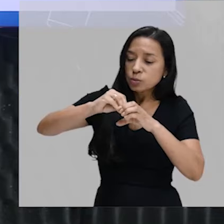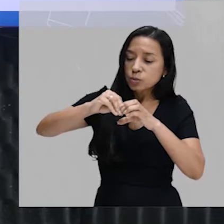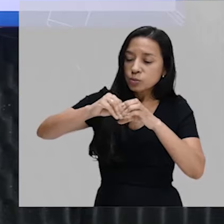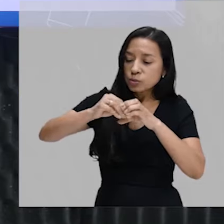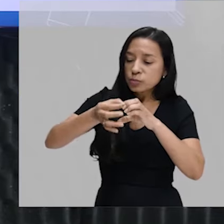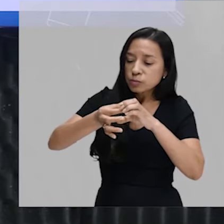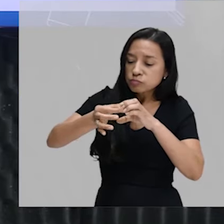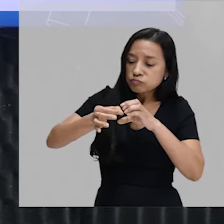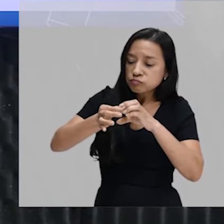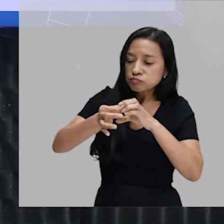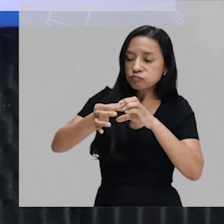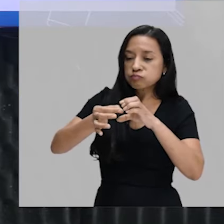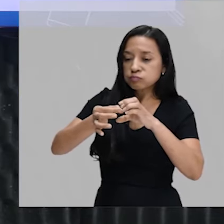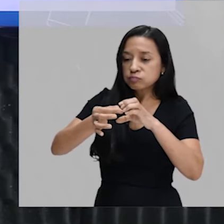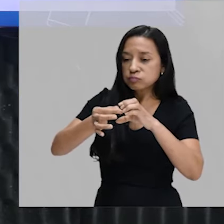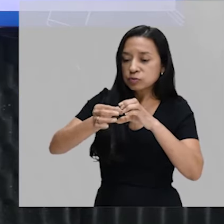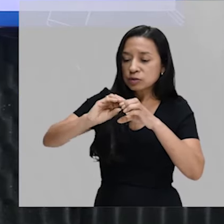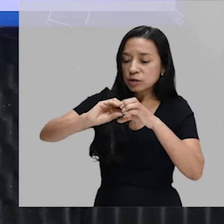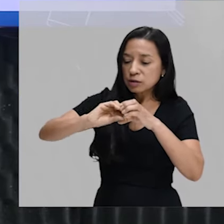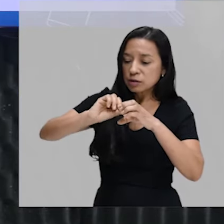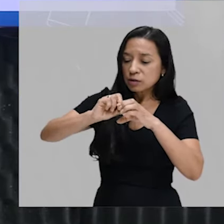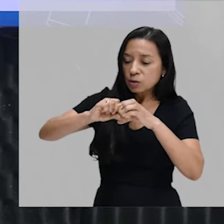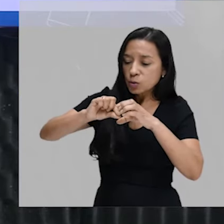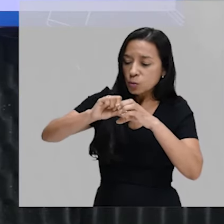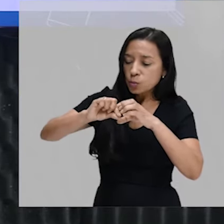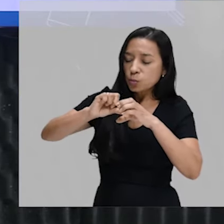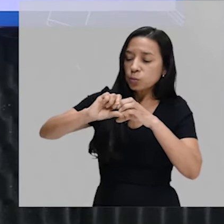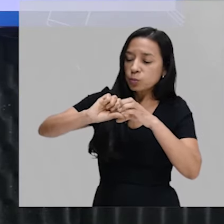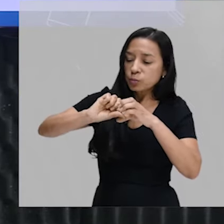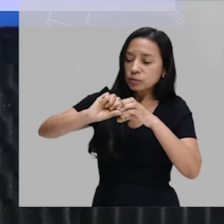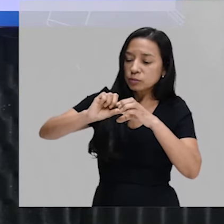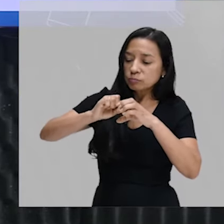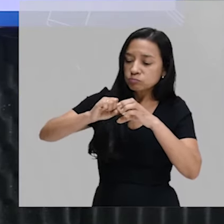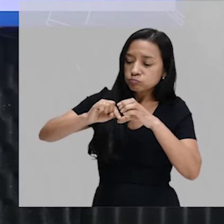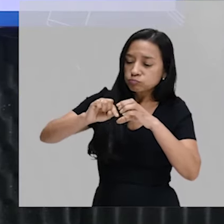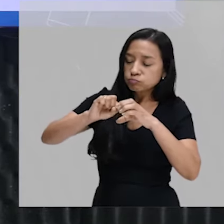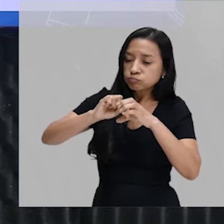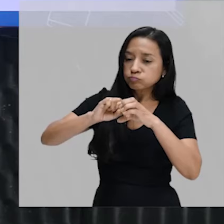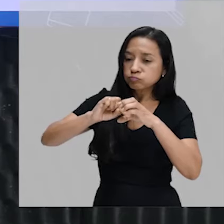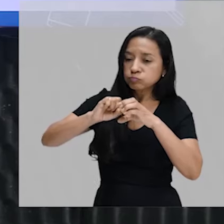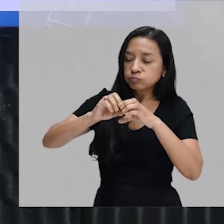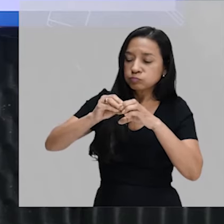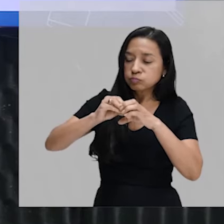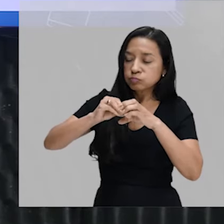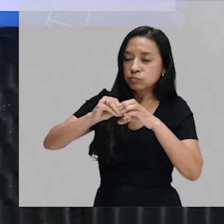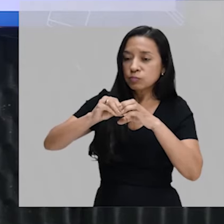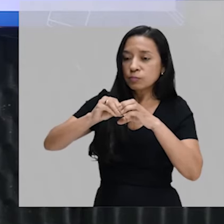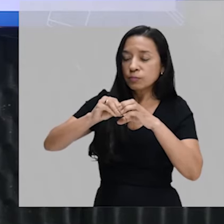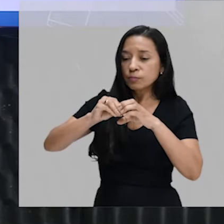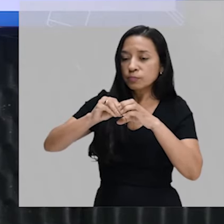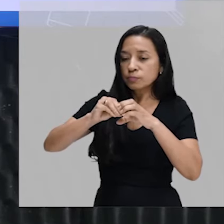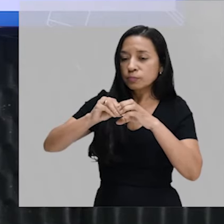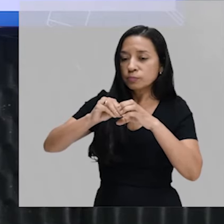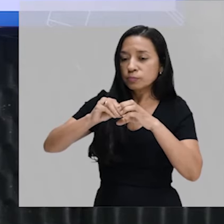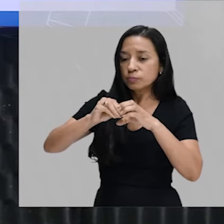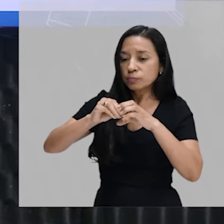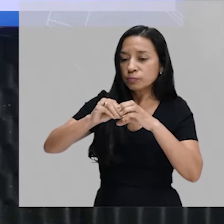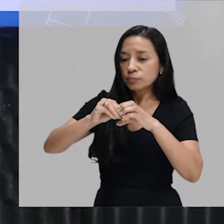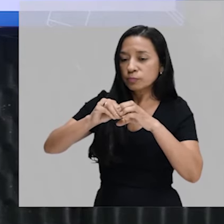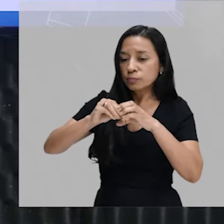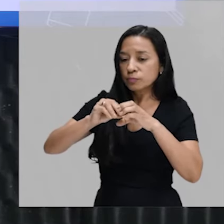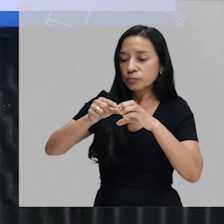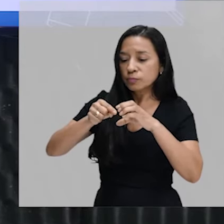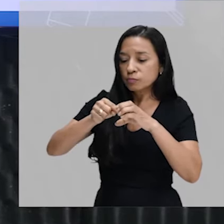organela que ela quer eliminar com uma vesícula, que a gente vai chamar de vacúolo